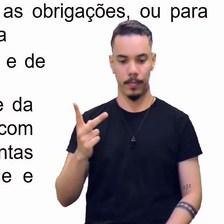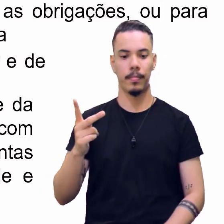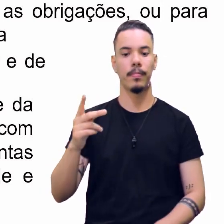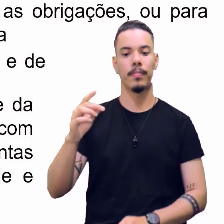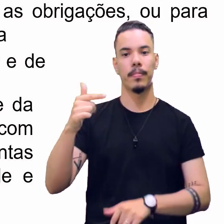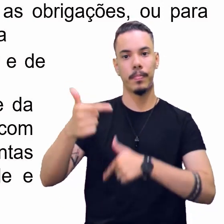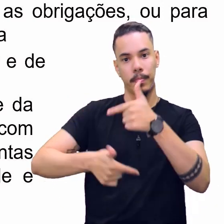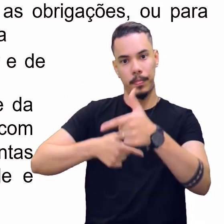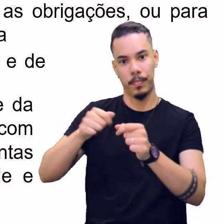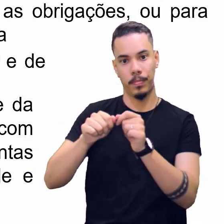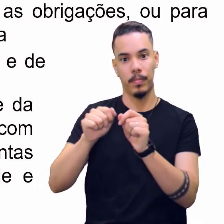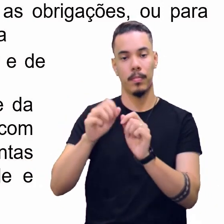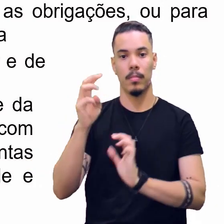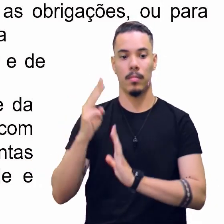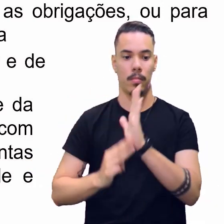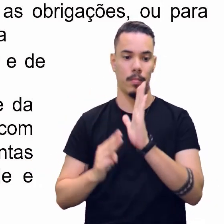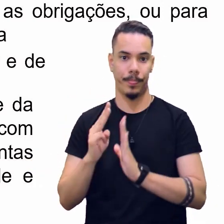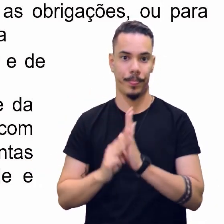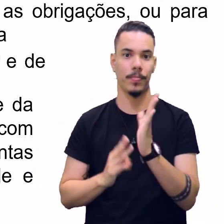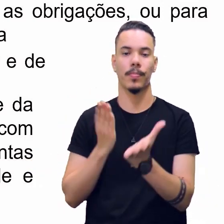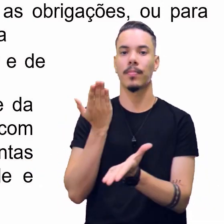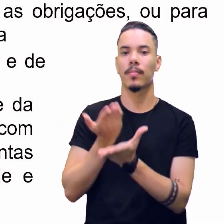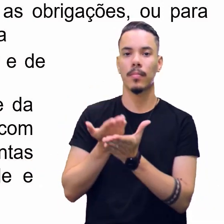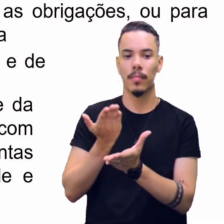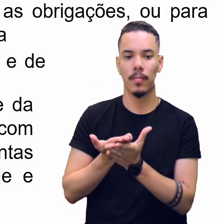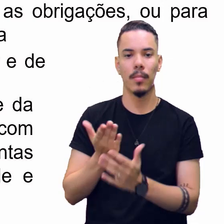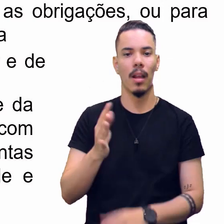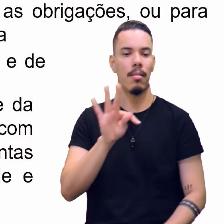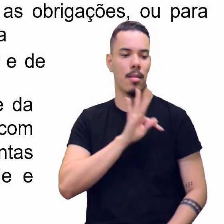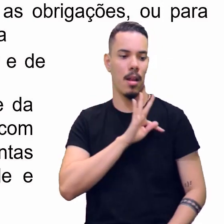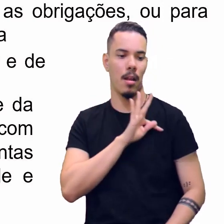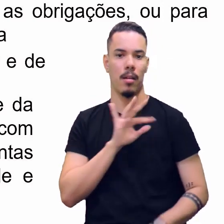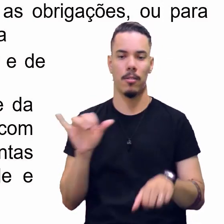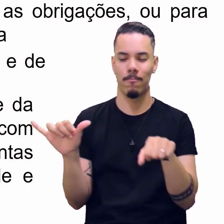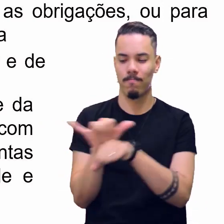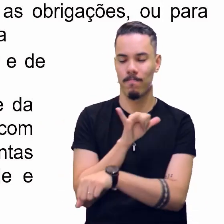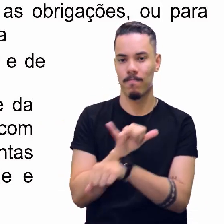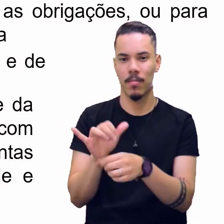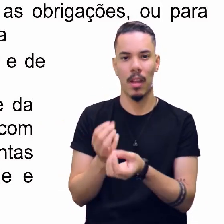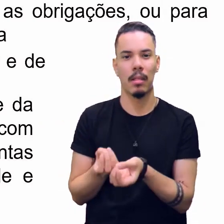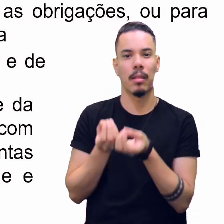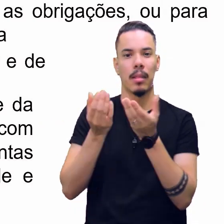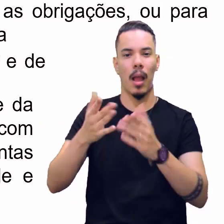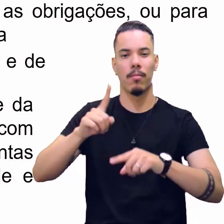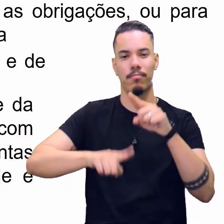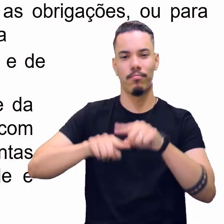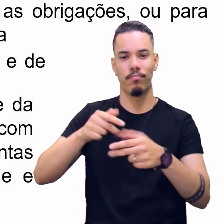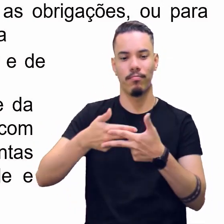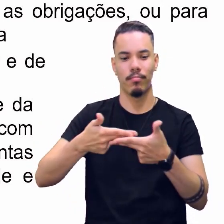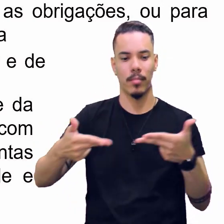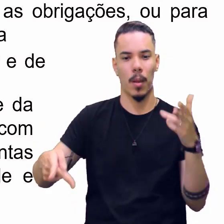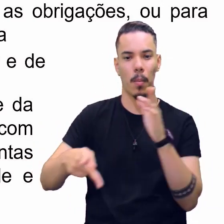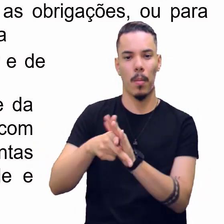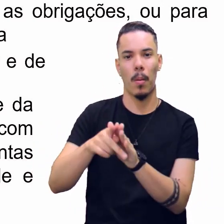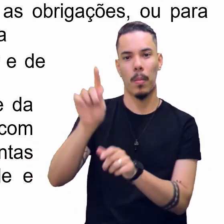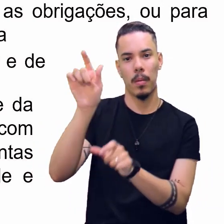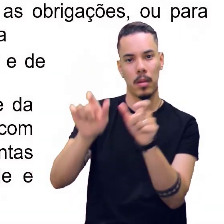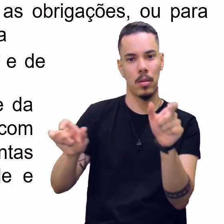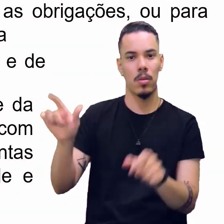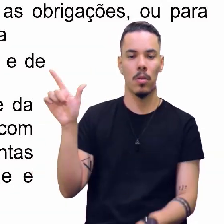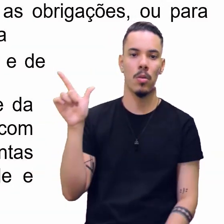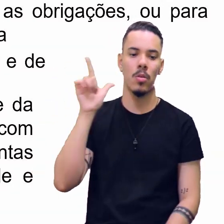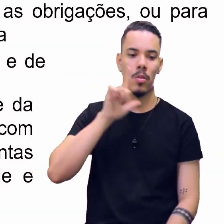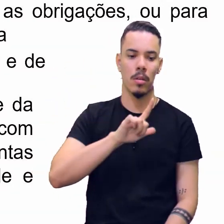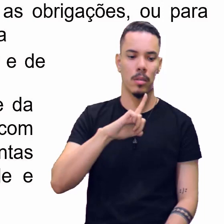metodologias, estudos e técnicas para dar ferramentas para a pessoa conseguir